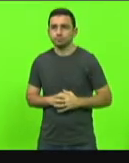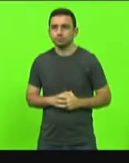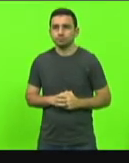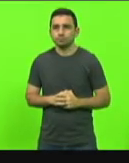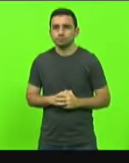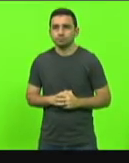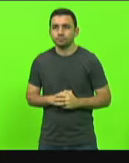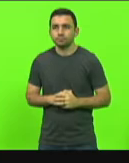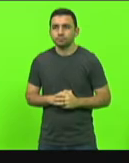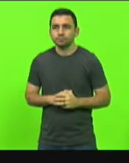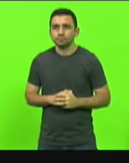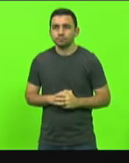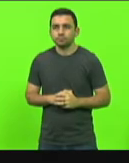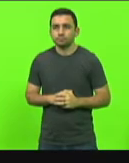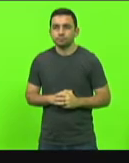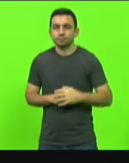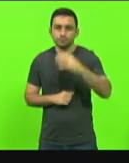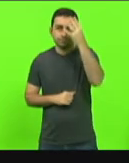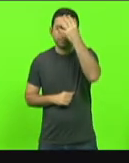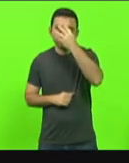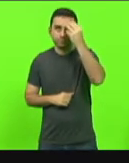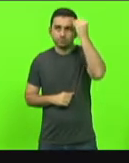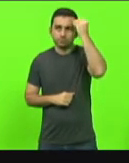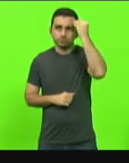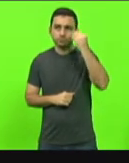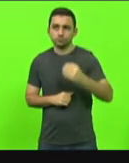Como vota a deputada Luciane Carminati?